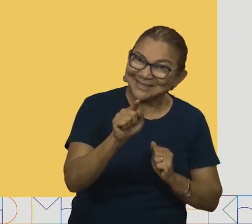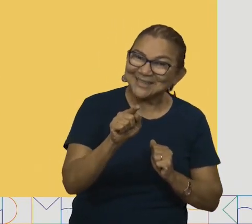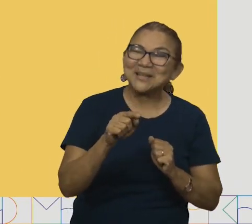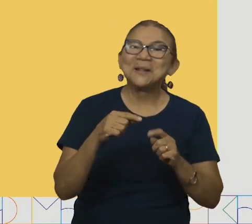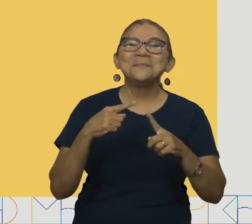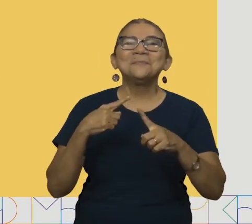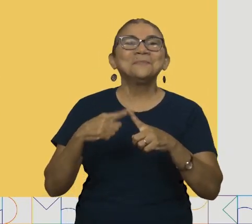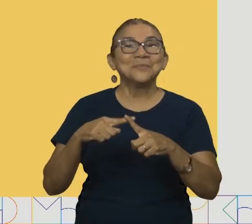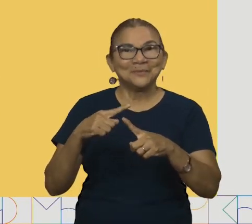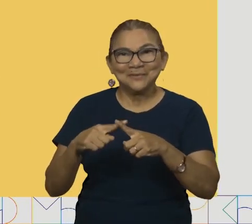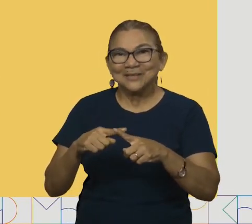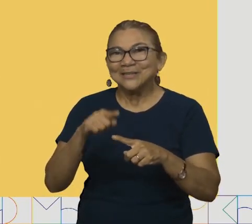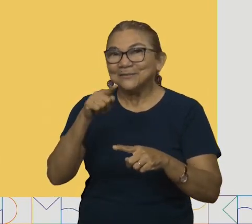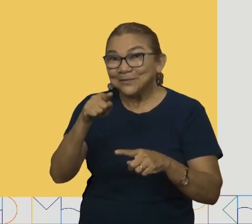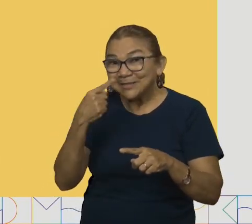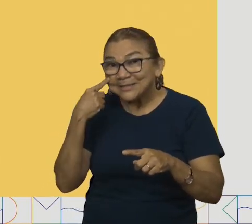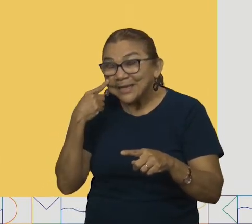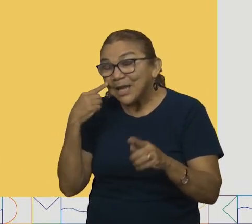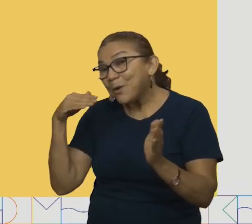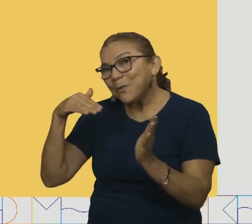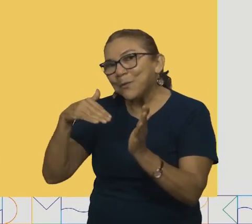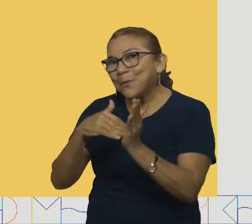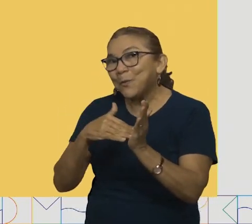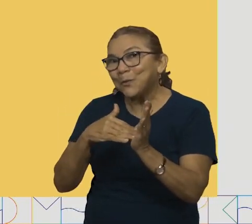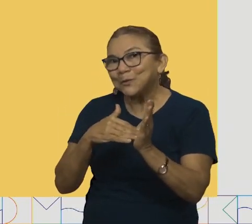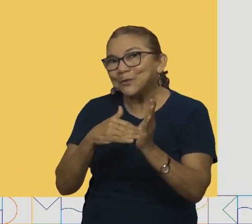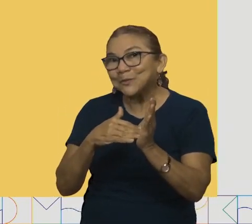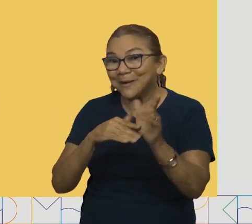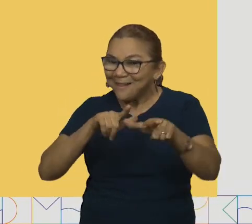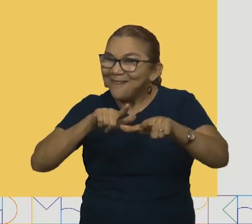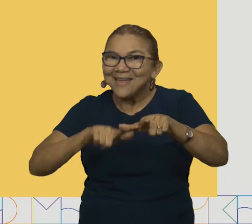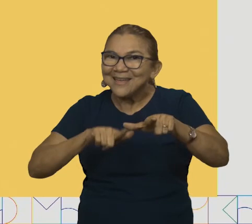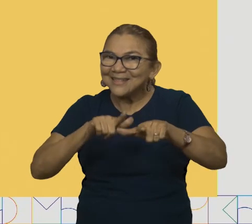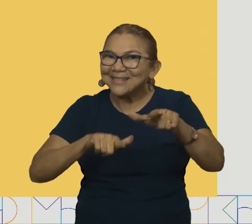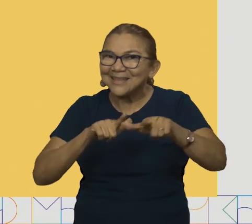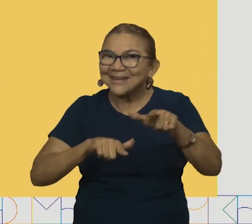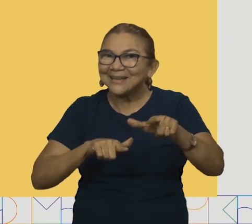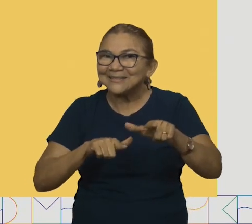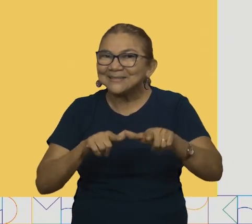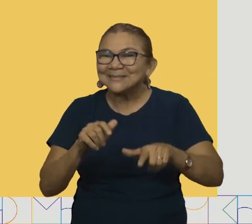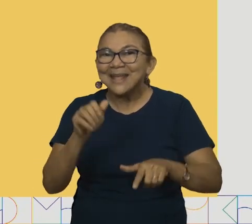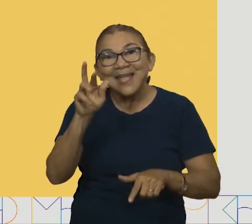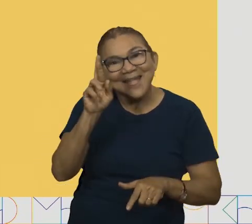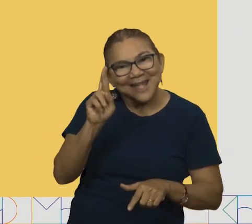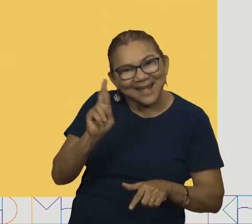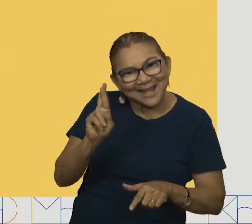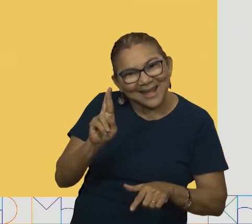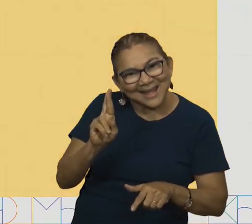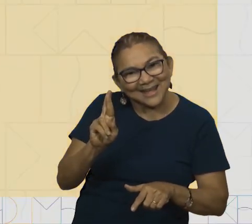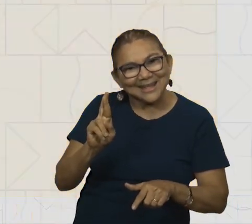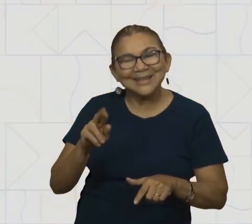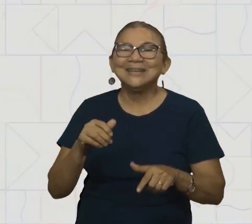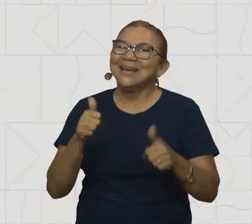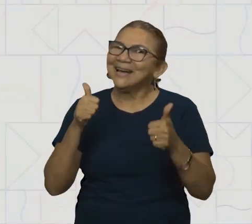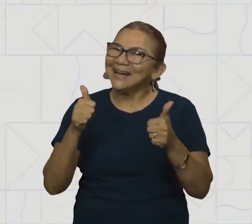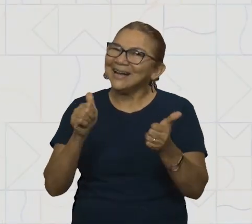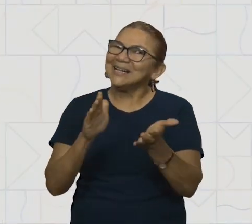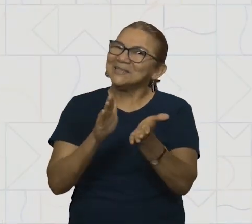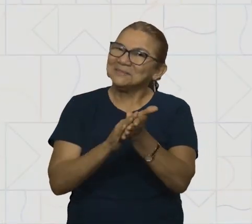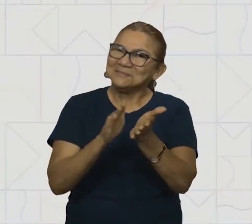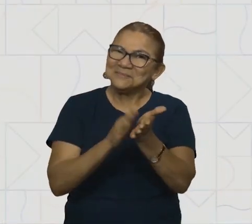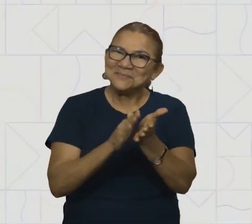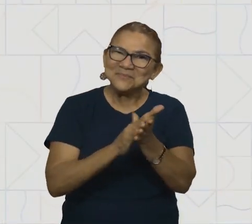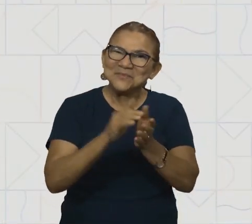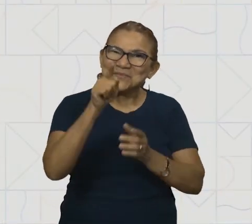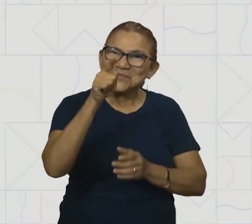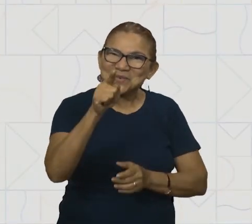Vamos ver? Letrinha R. Nossa, crianças, vocês arrasam demais, hein? Gostei de ver